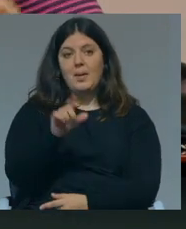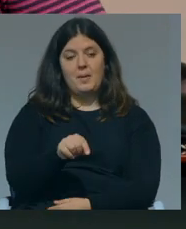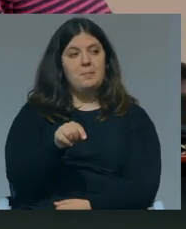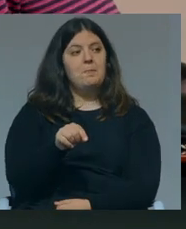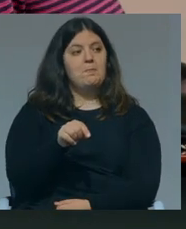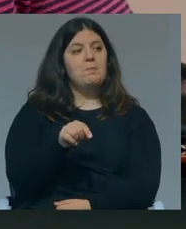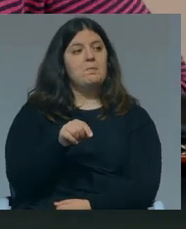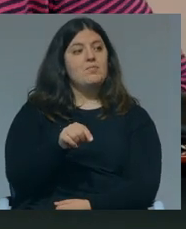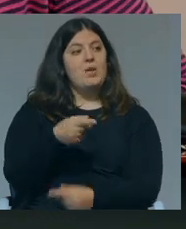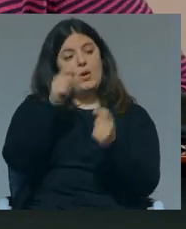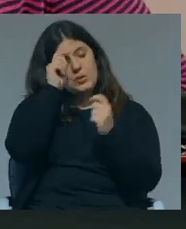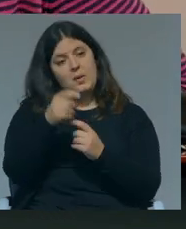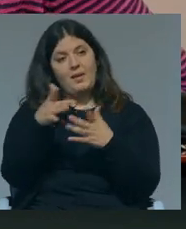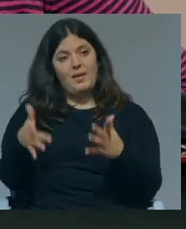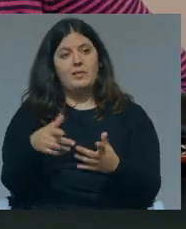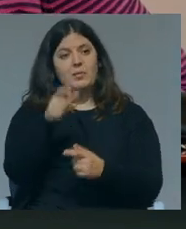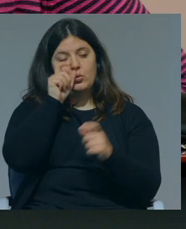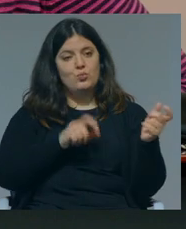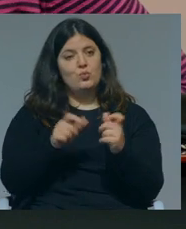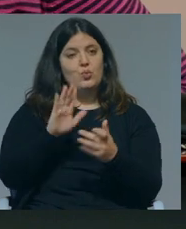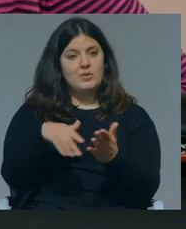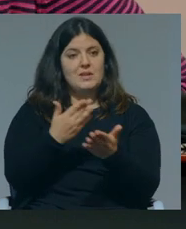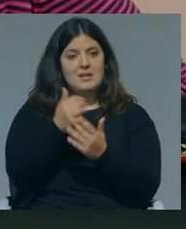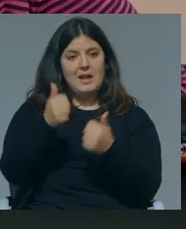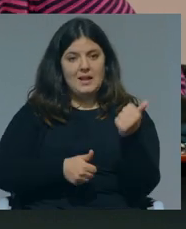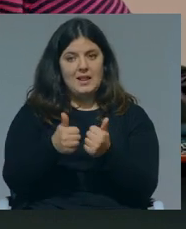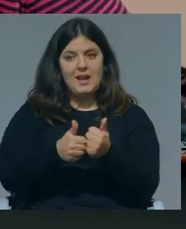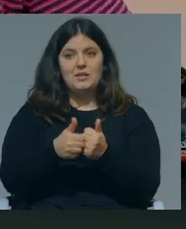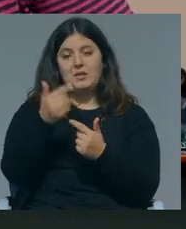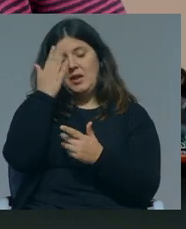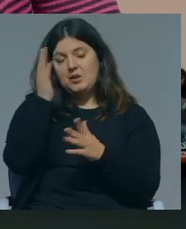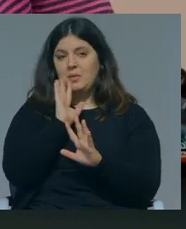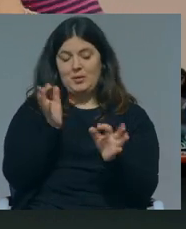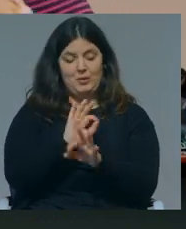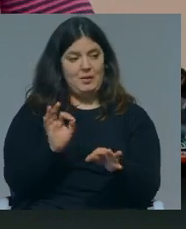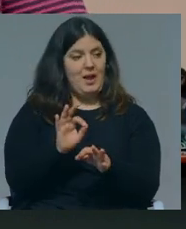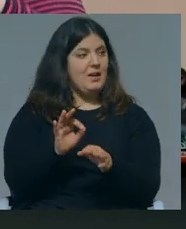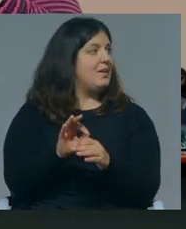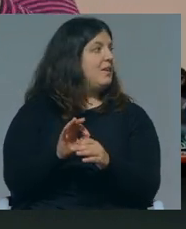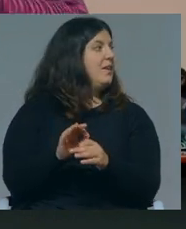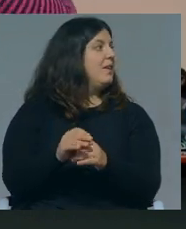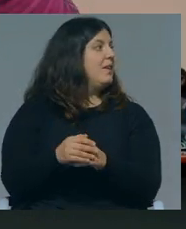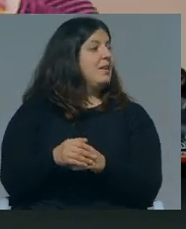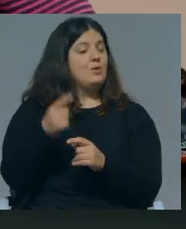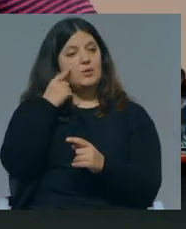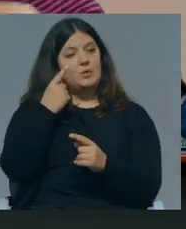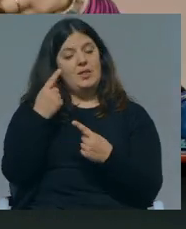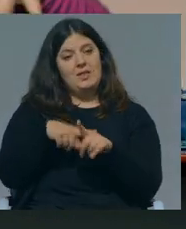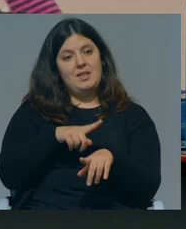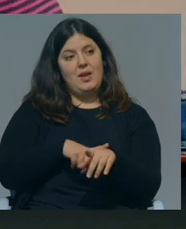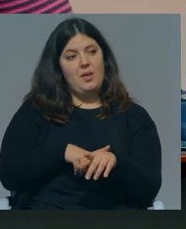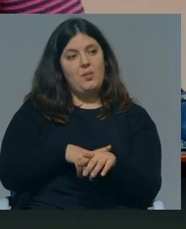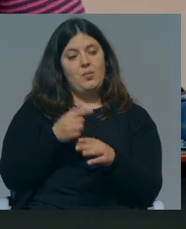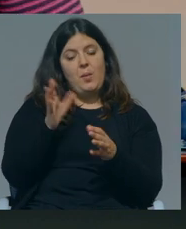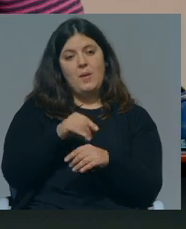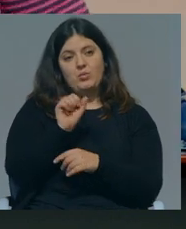eu tenho imenso respeito pelas pessoas que se candidatam e assim acho extraordinário imagina isso estás-me a agradecer um bocadinho do meu tempo tu dás muito mais do